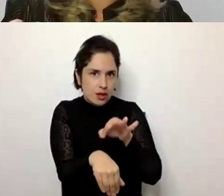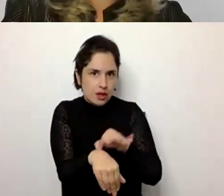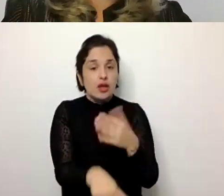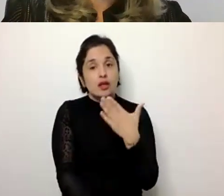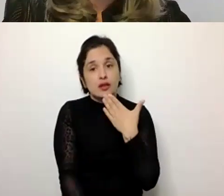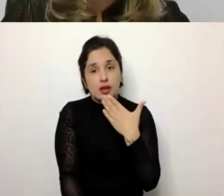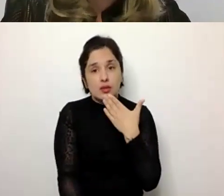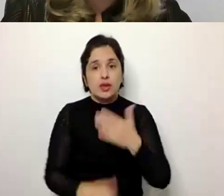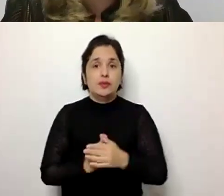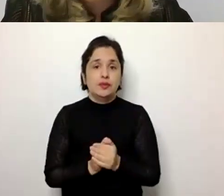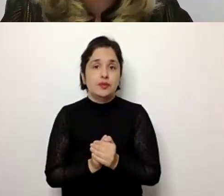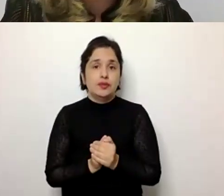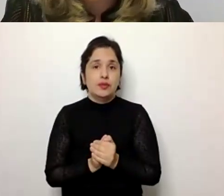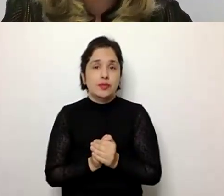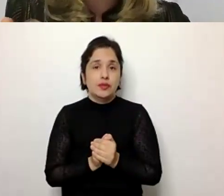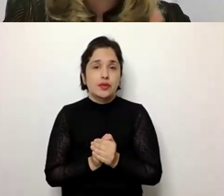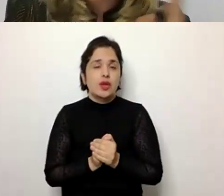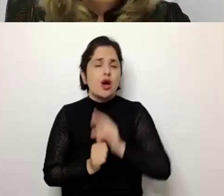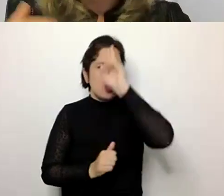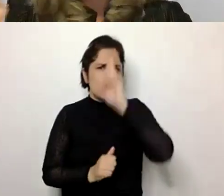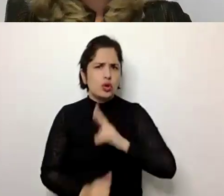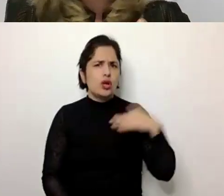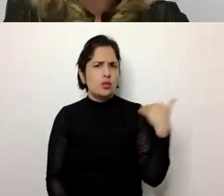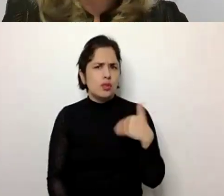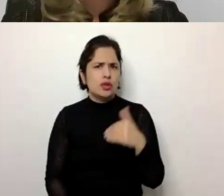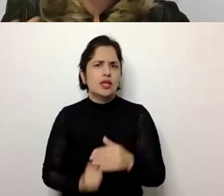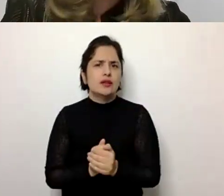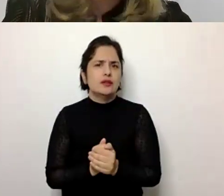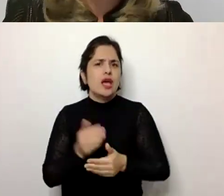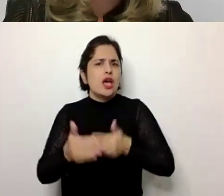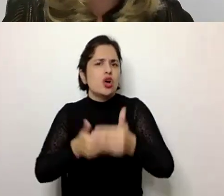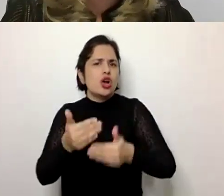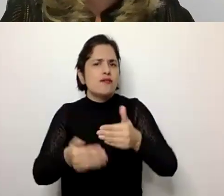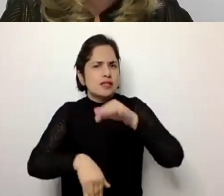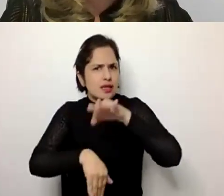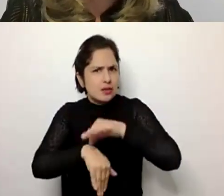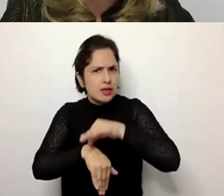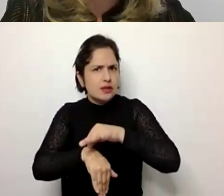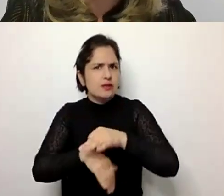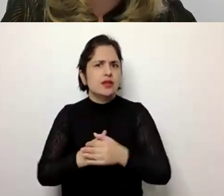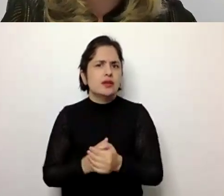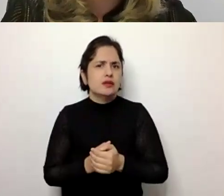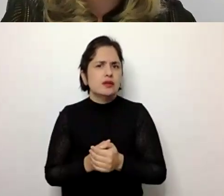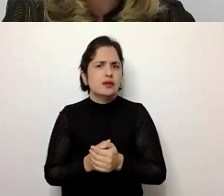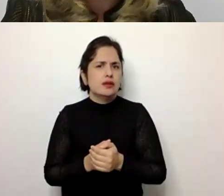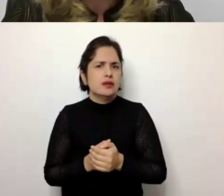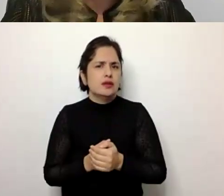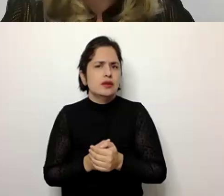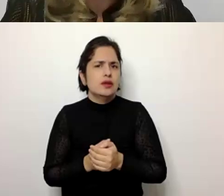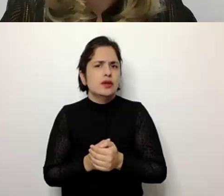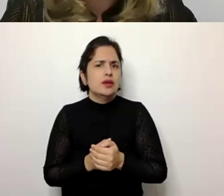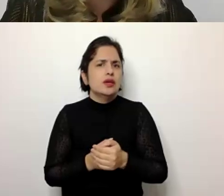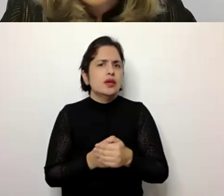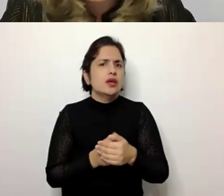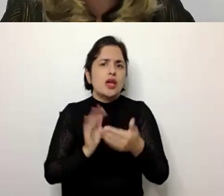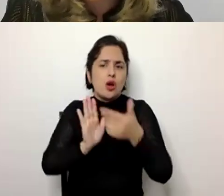tem um papel muito importante, juntamente com o avanço da medicina, com as questões sanitárias, e